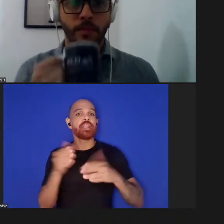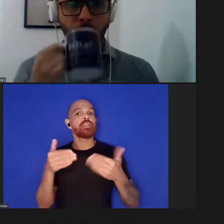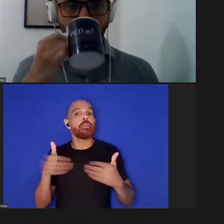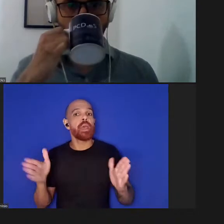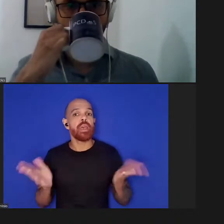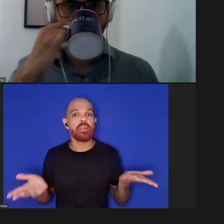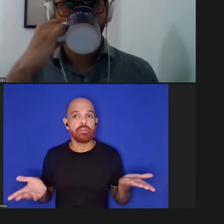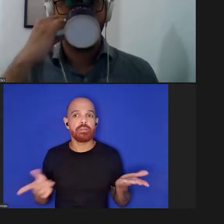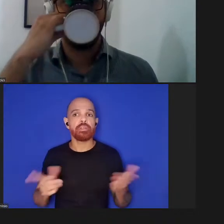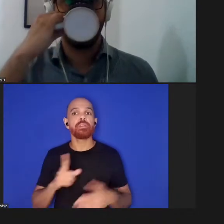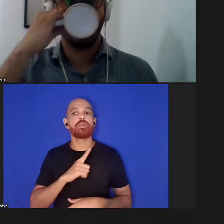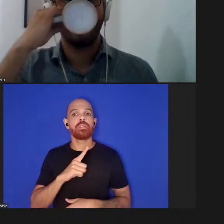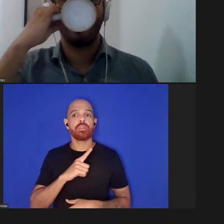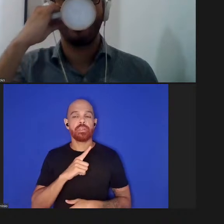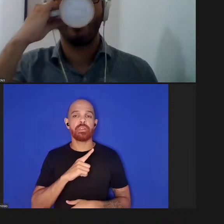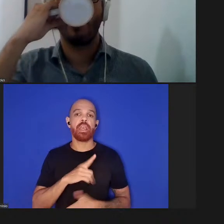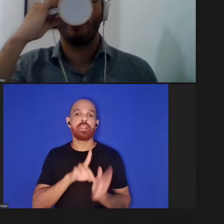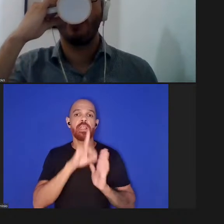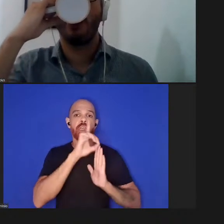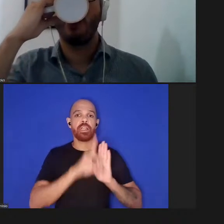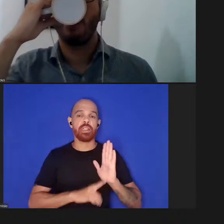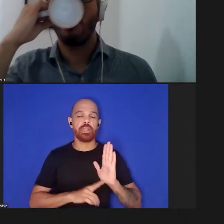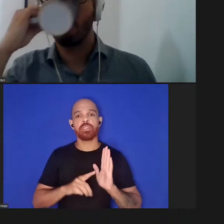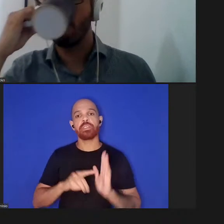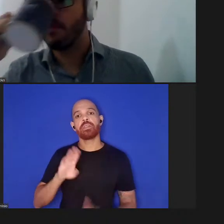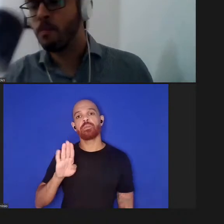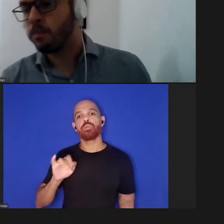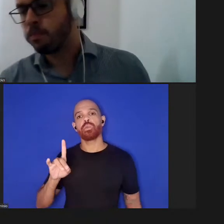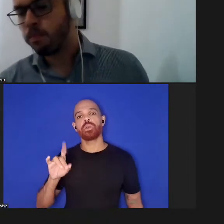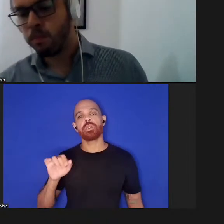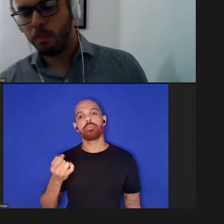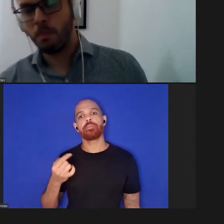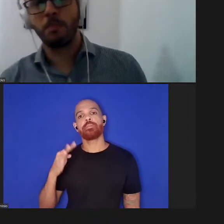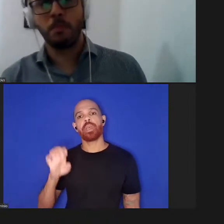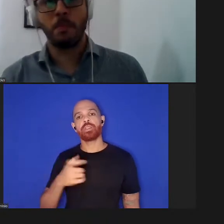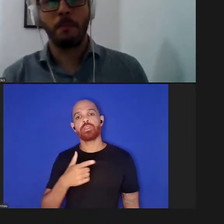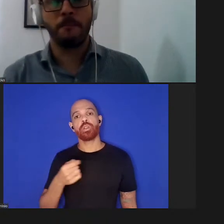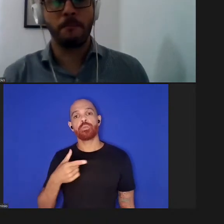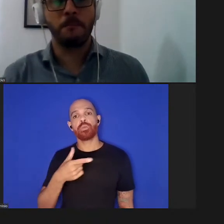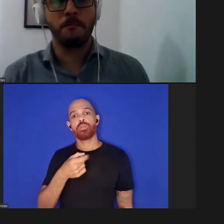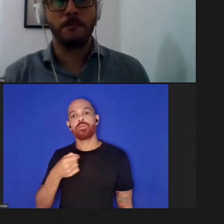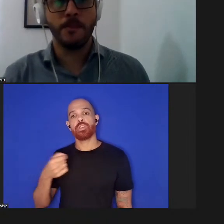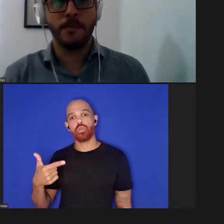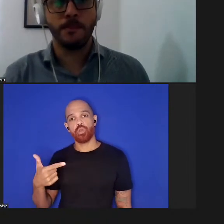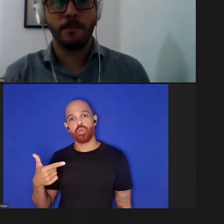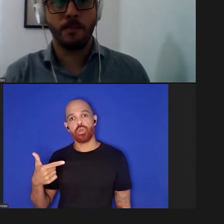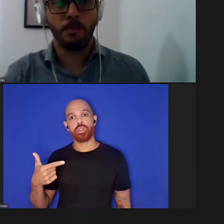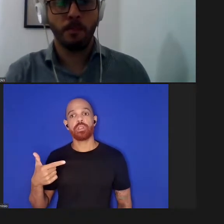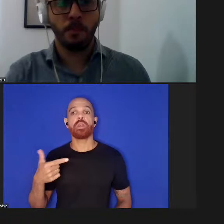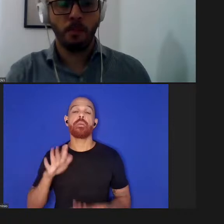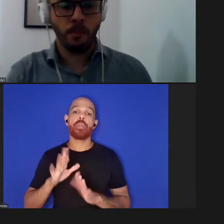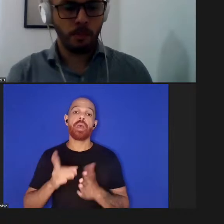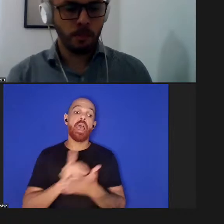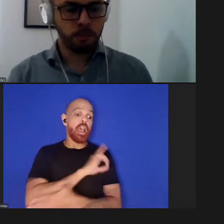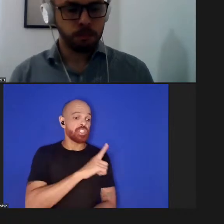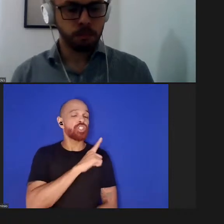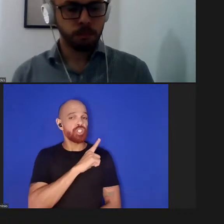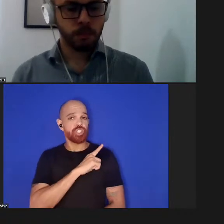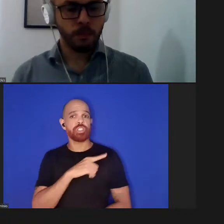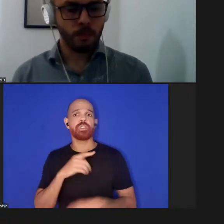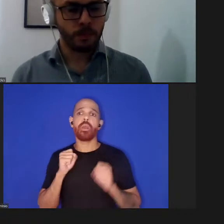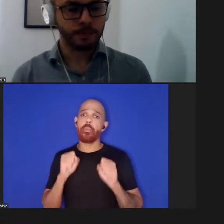a gente tem a declaração de Budapeste de 2002 mas que já tem tecnologia para isso antes de 2002 então nós já poderíamos estar